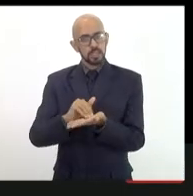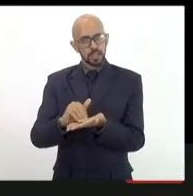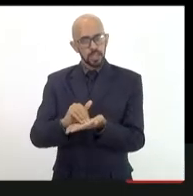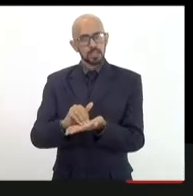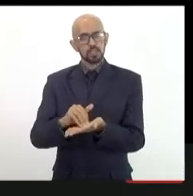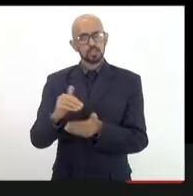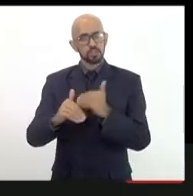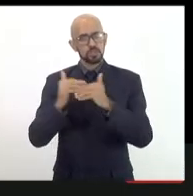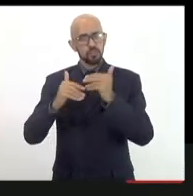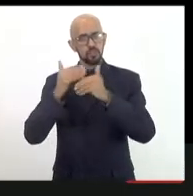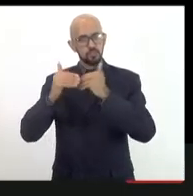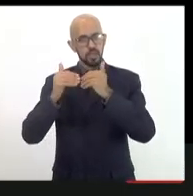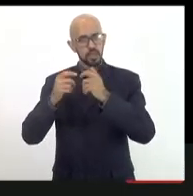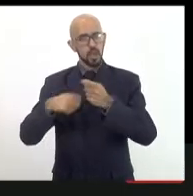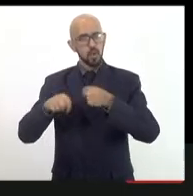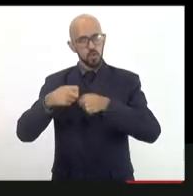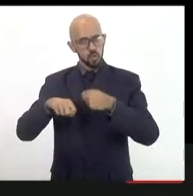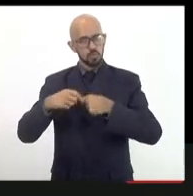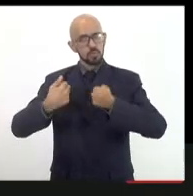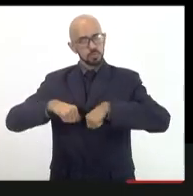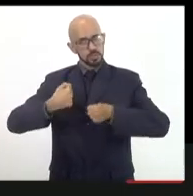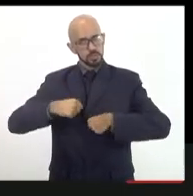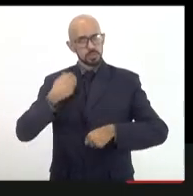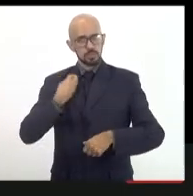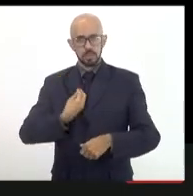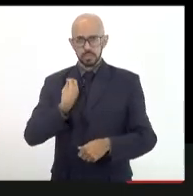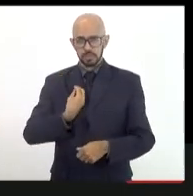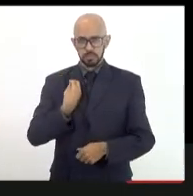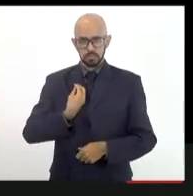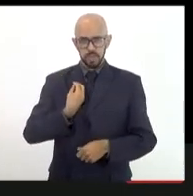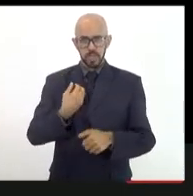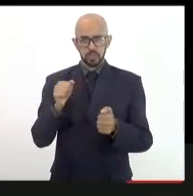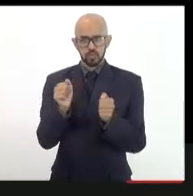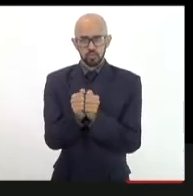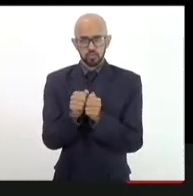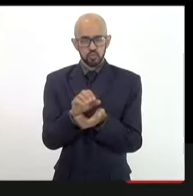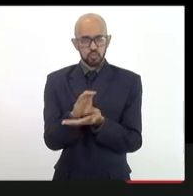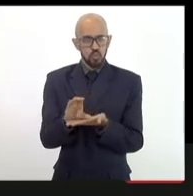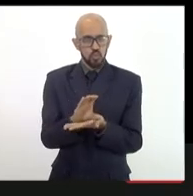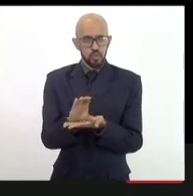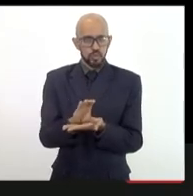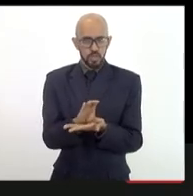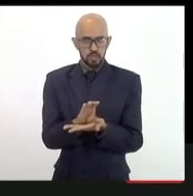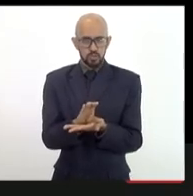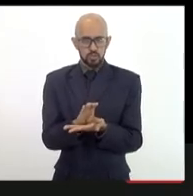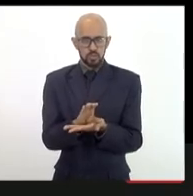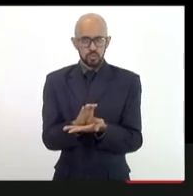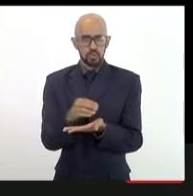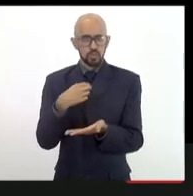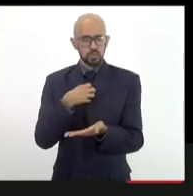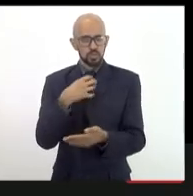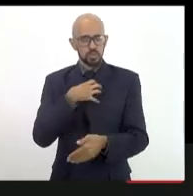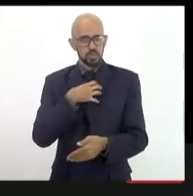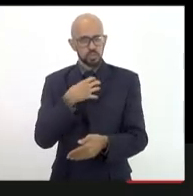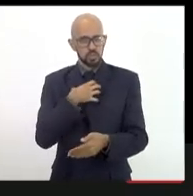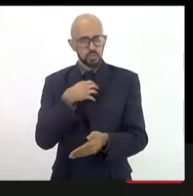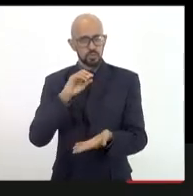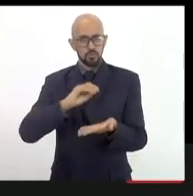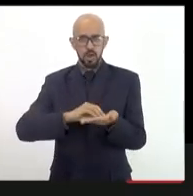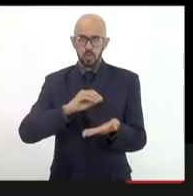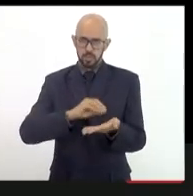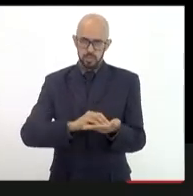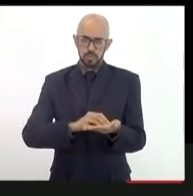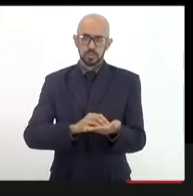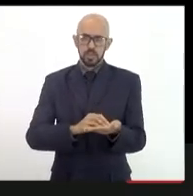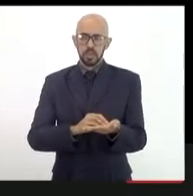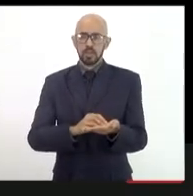ela deveria de fazer parte aqui do conselho, também sentir falta da Secretaria, dado que a lei vem falando